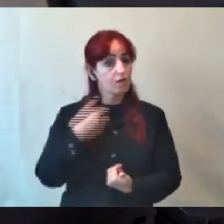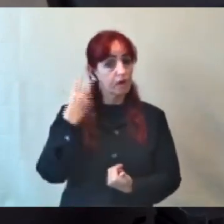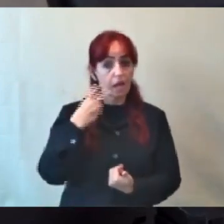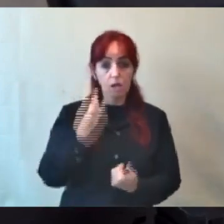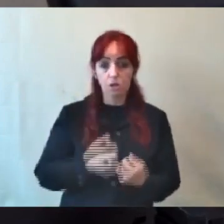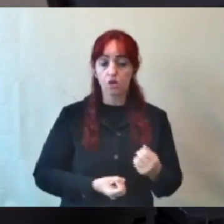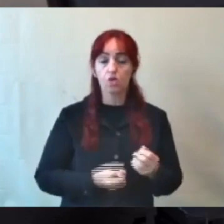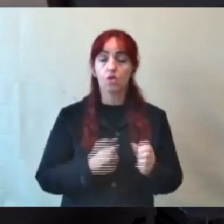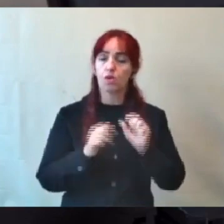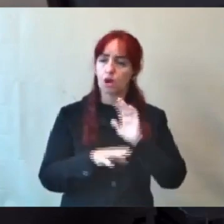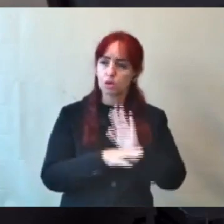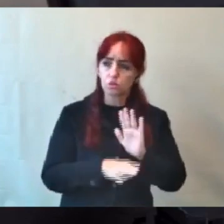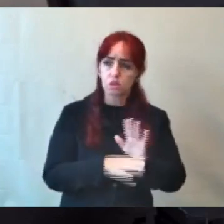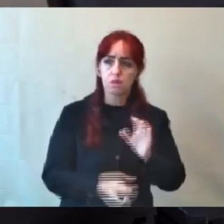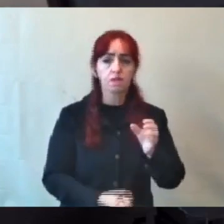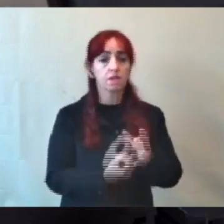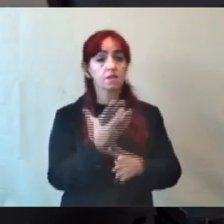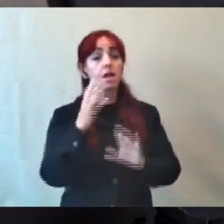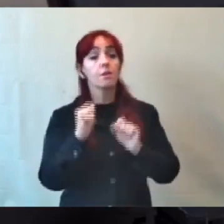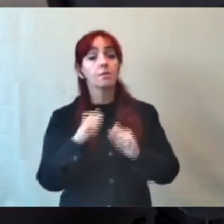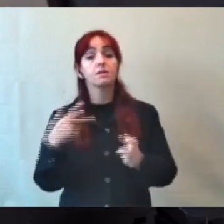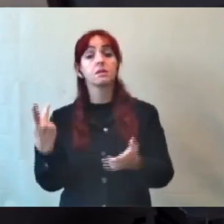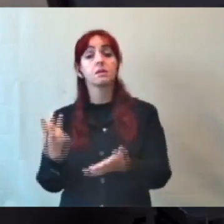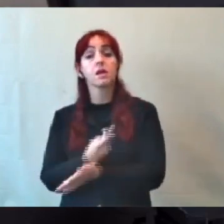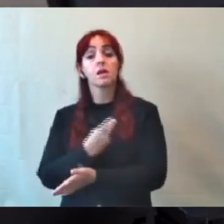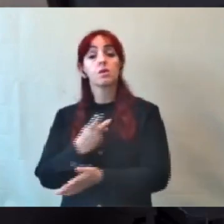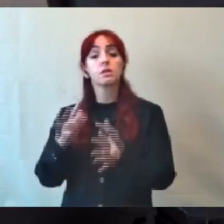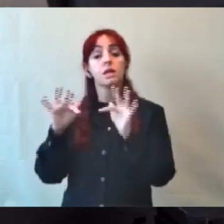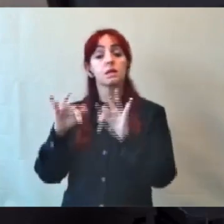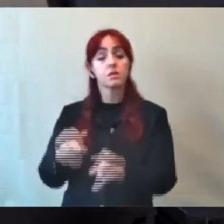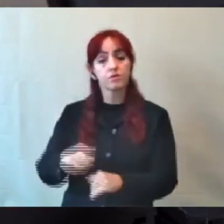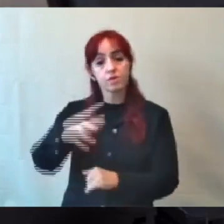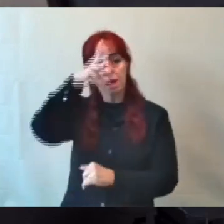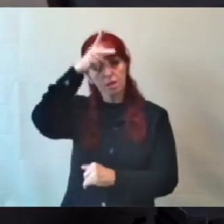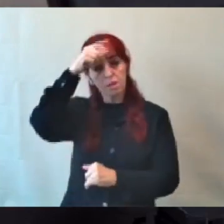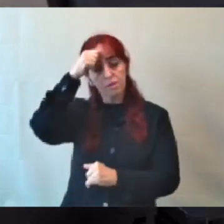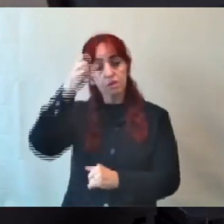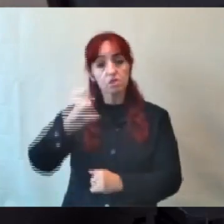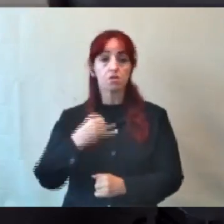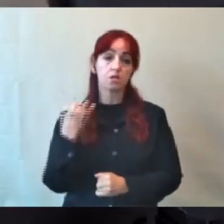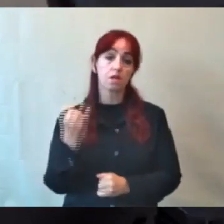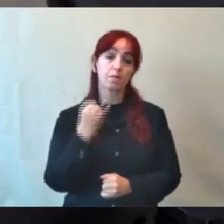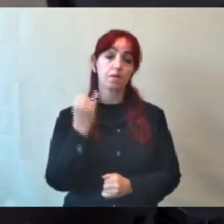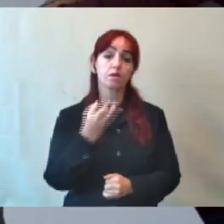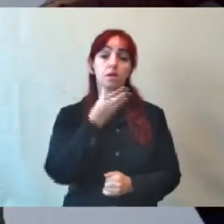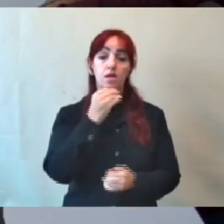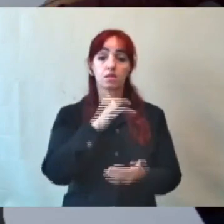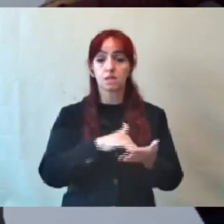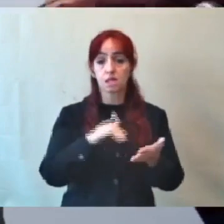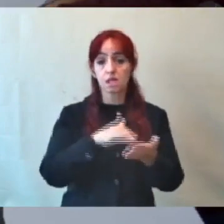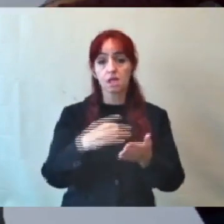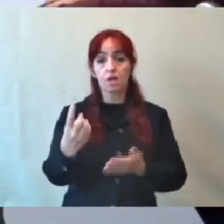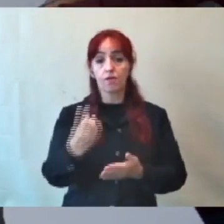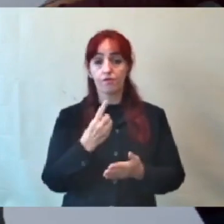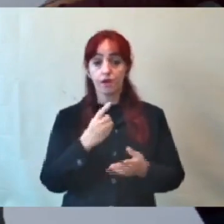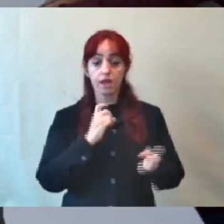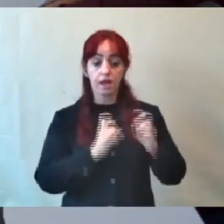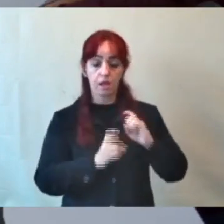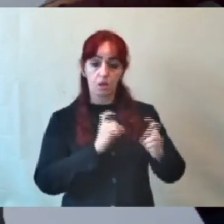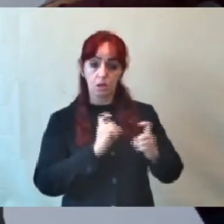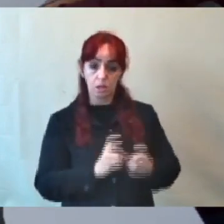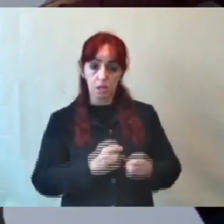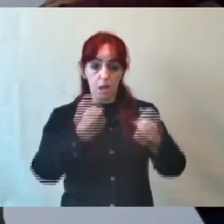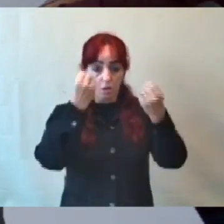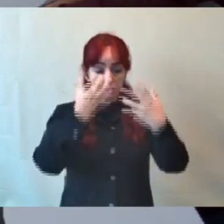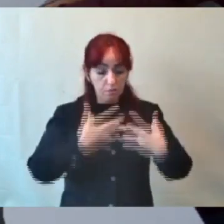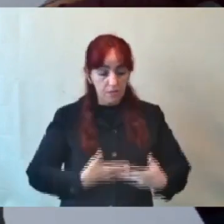emendar, mas quem executa é a prefeitura. Então, é muito importante que o secretário venha a essa comissão prestar esclarecimentos, dizer